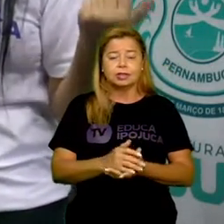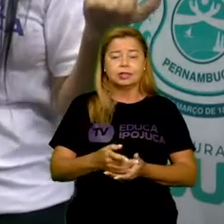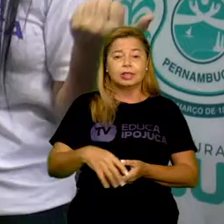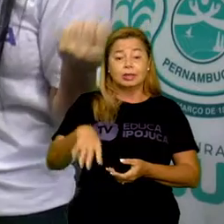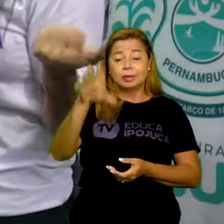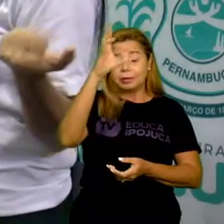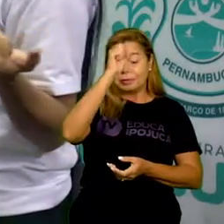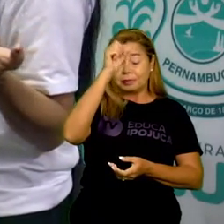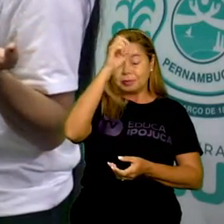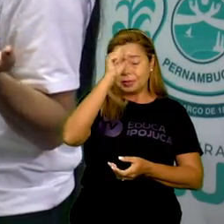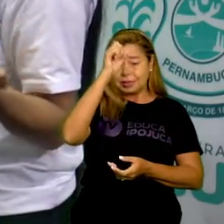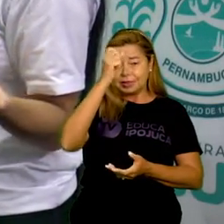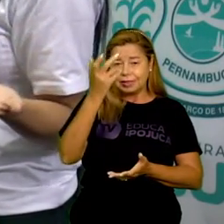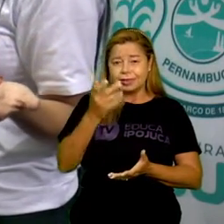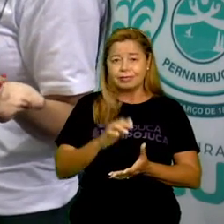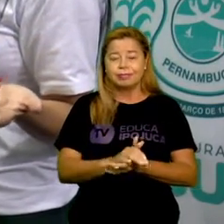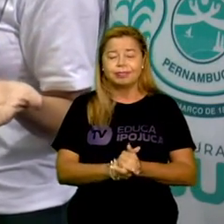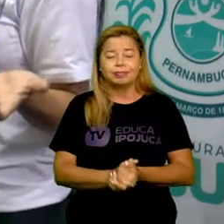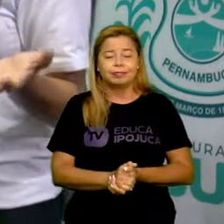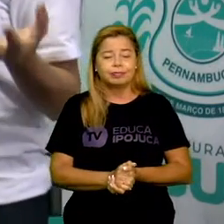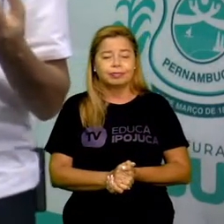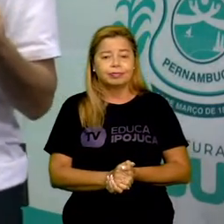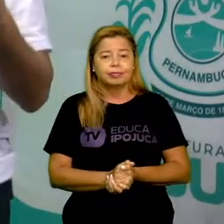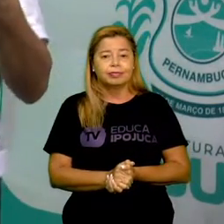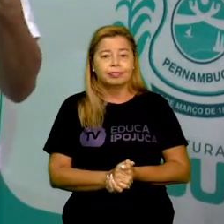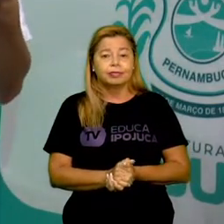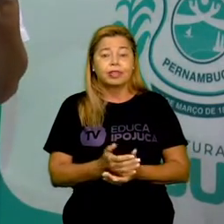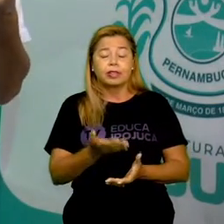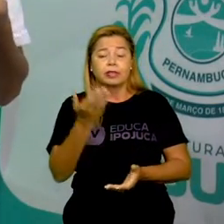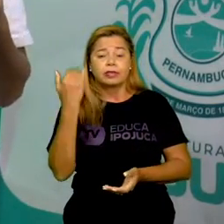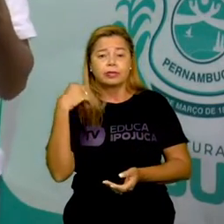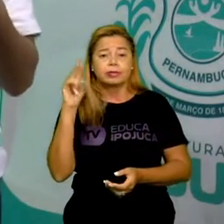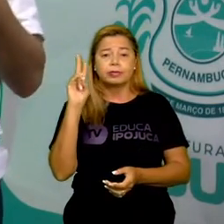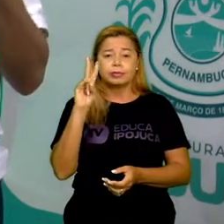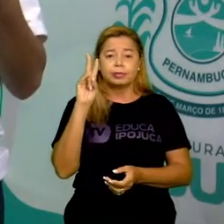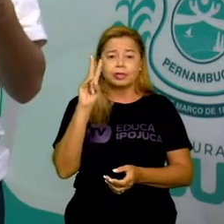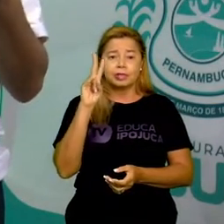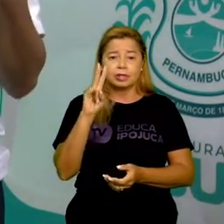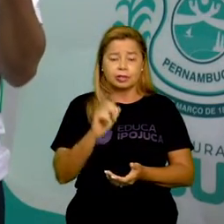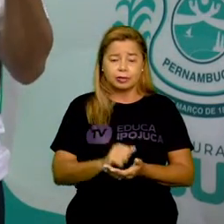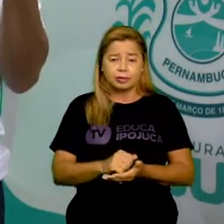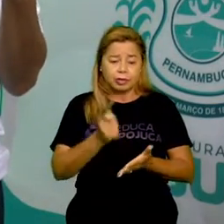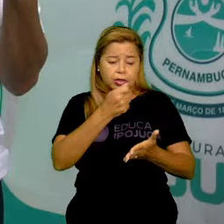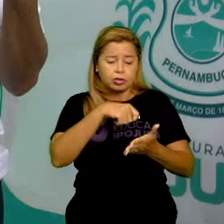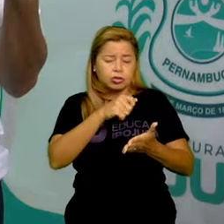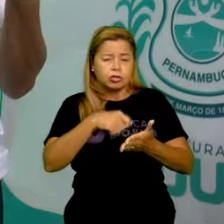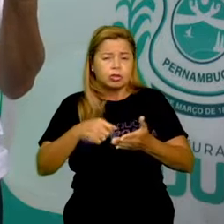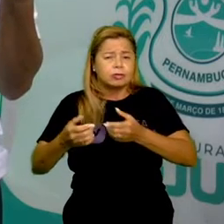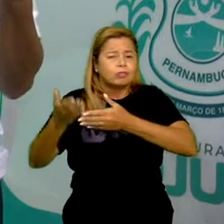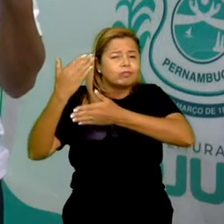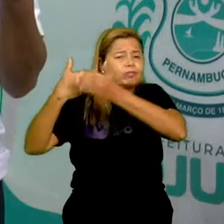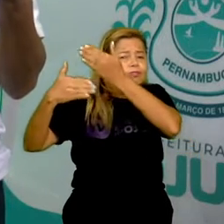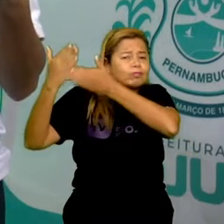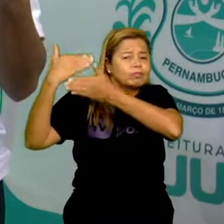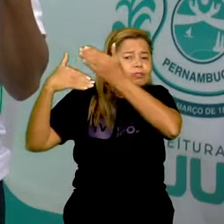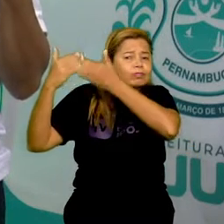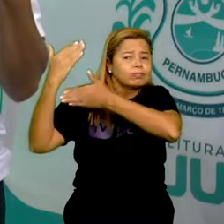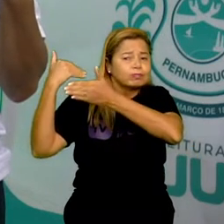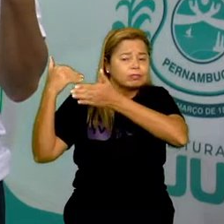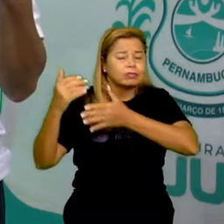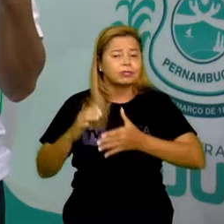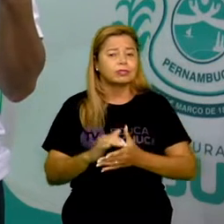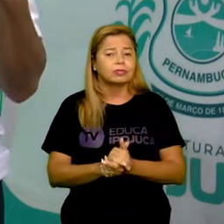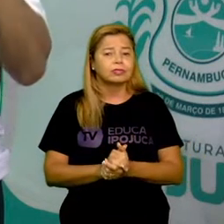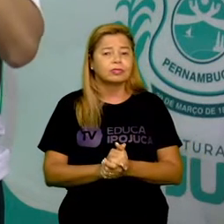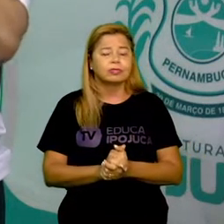aprendesse com a história. Vamos observar alguns escritos antigos, não é? A gente